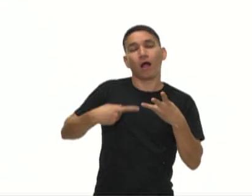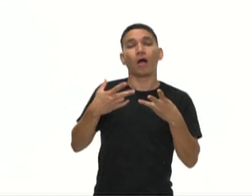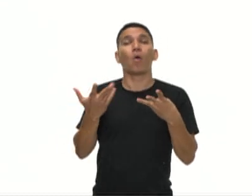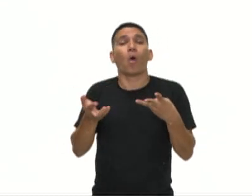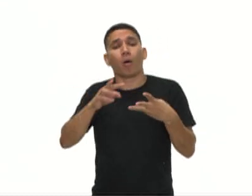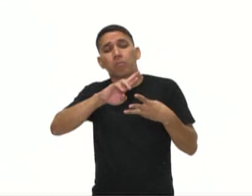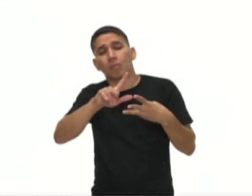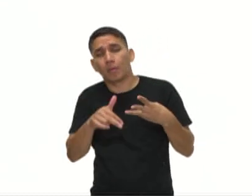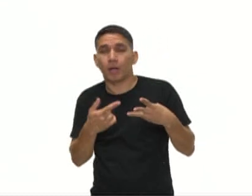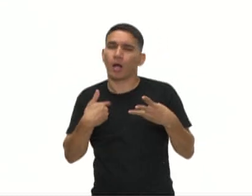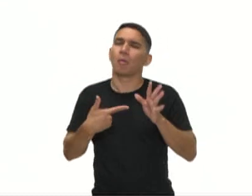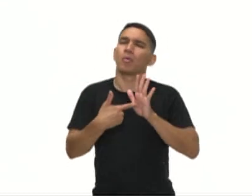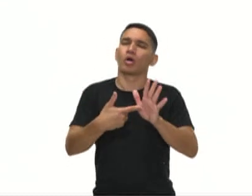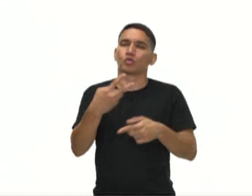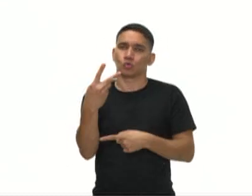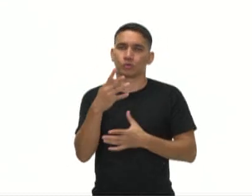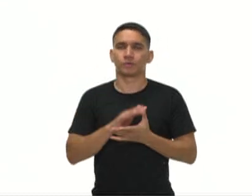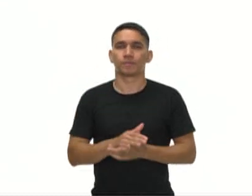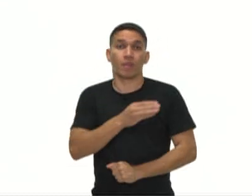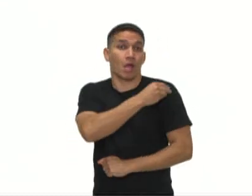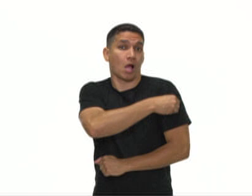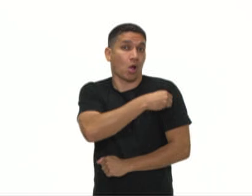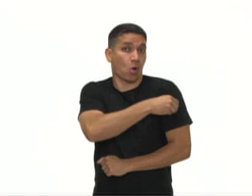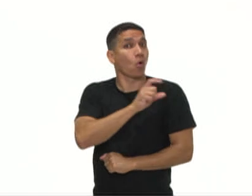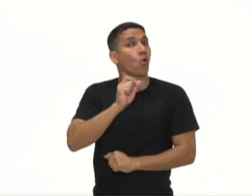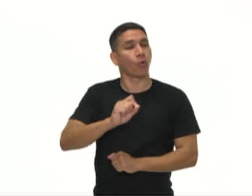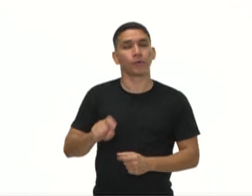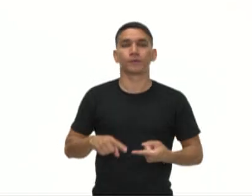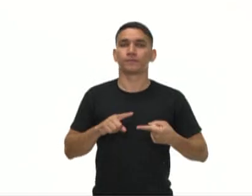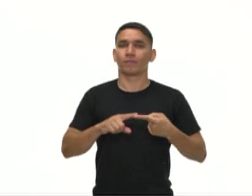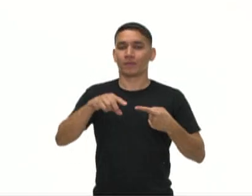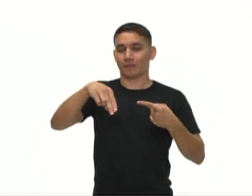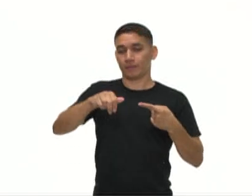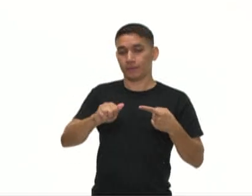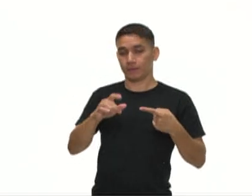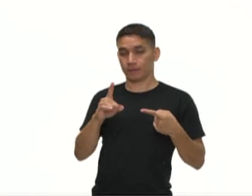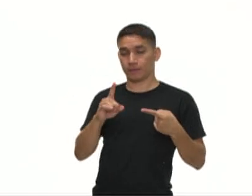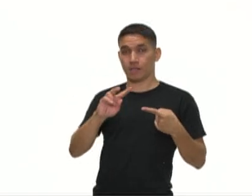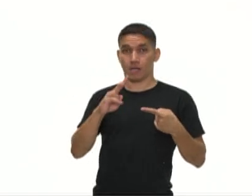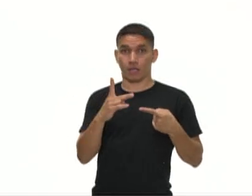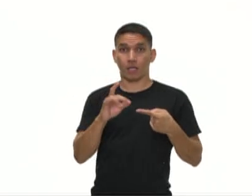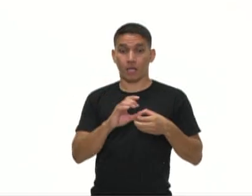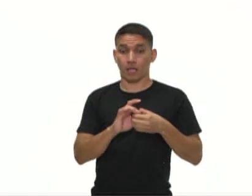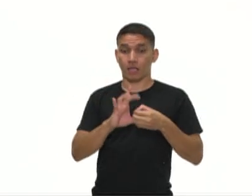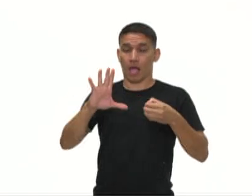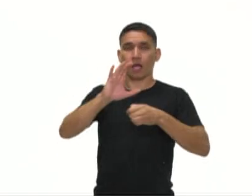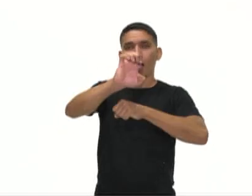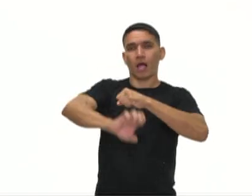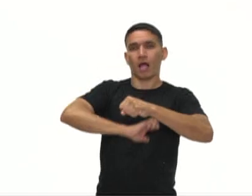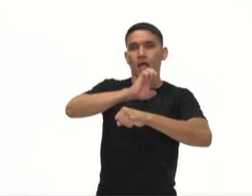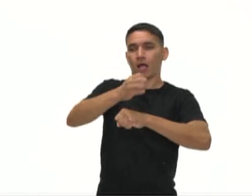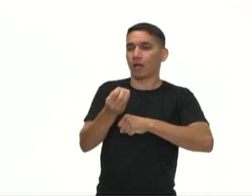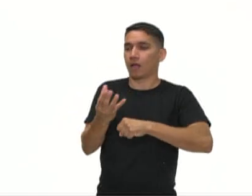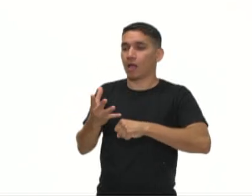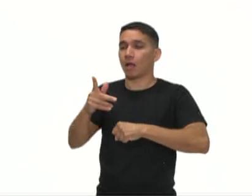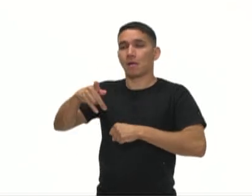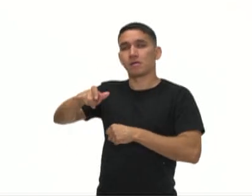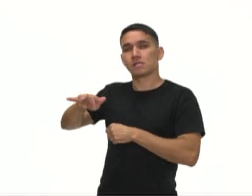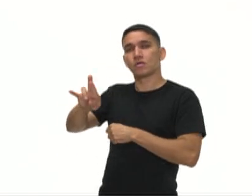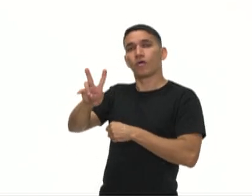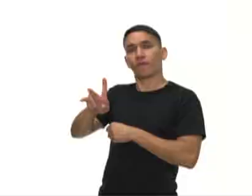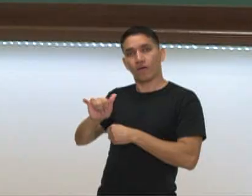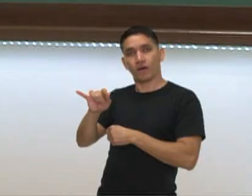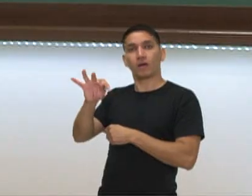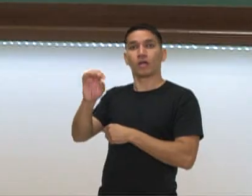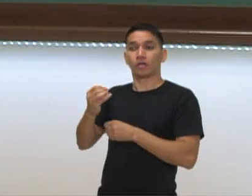duas delas aqui. Fermentação alcoólica, o NADH doa seus elétrons a um derivado do piruvato, produzindo